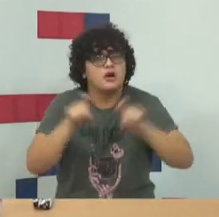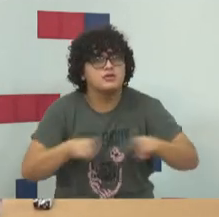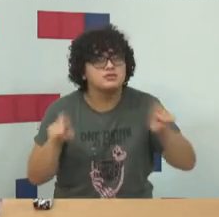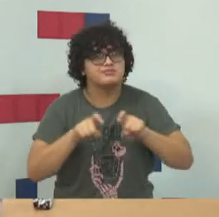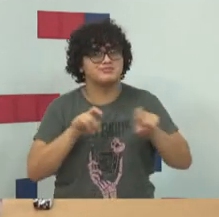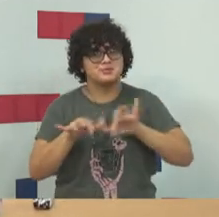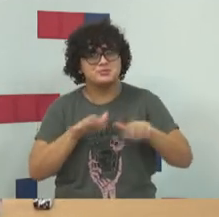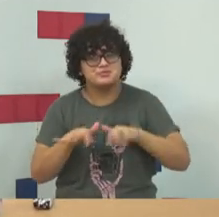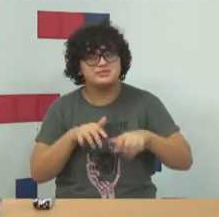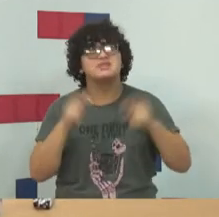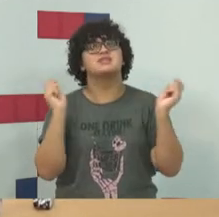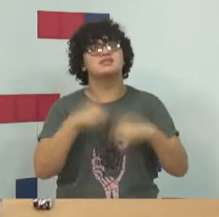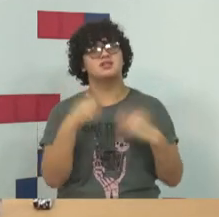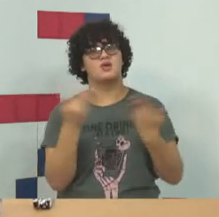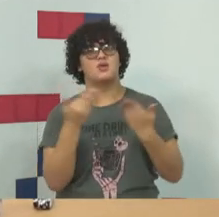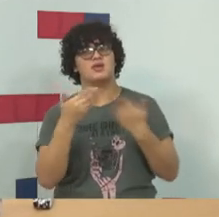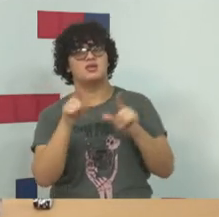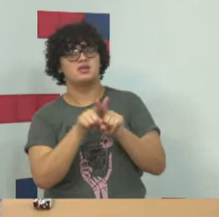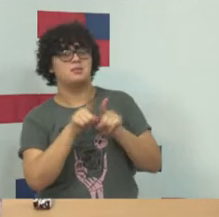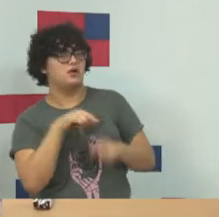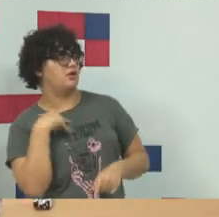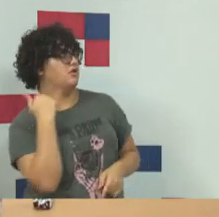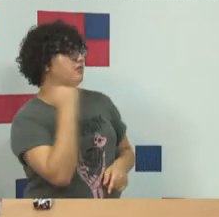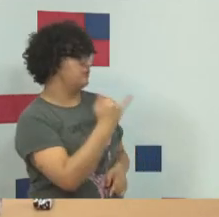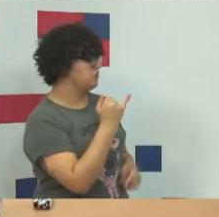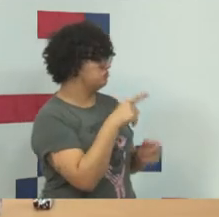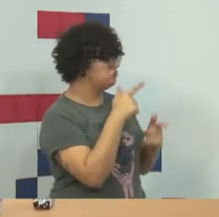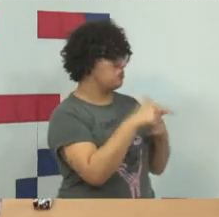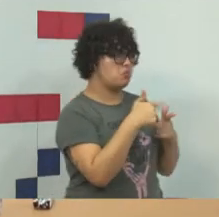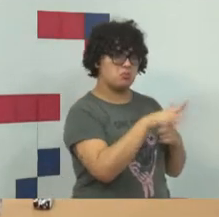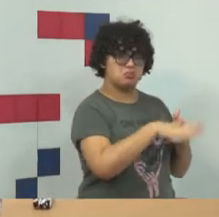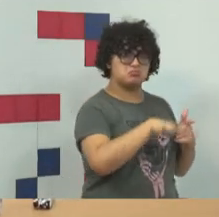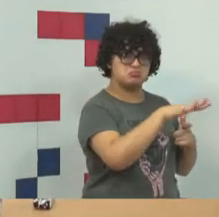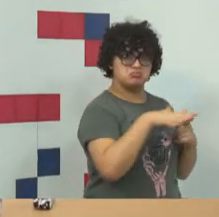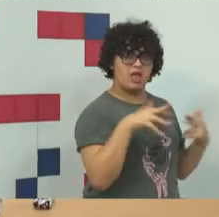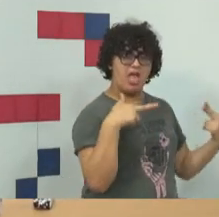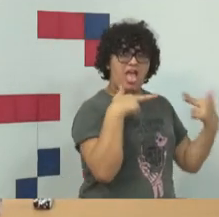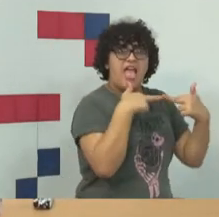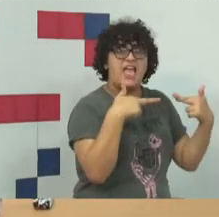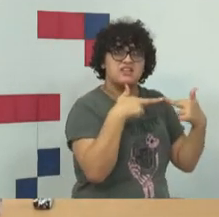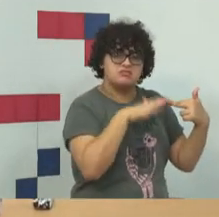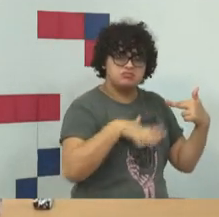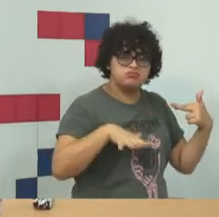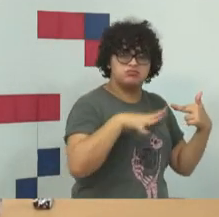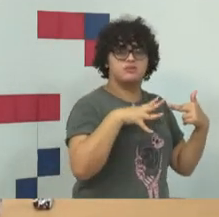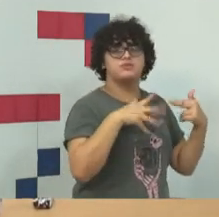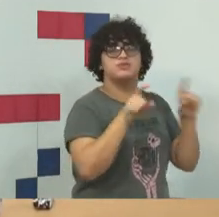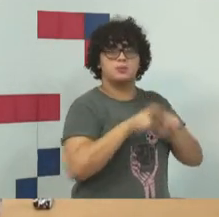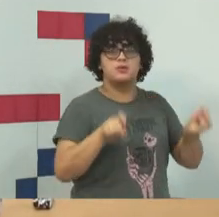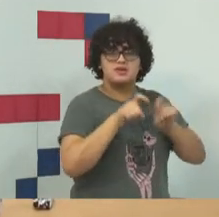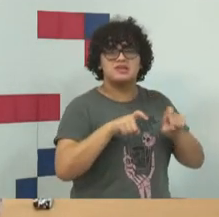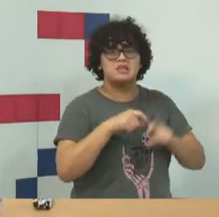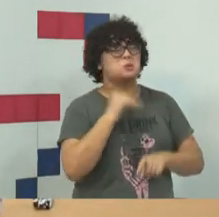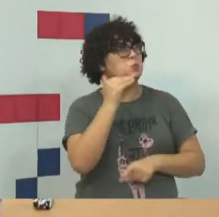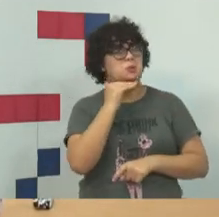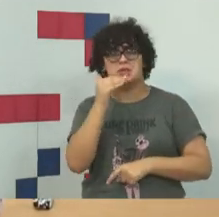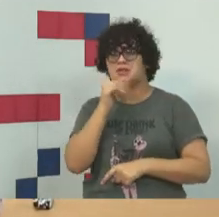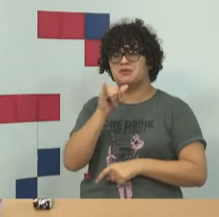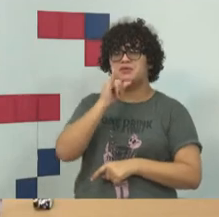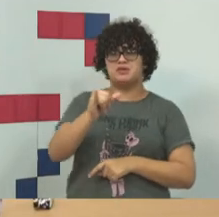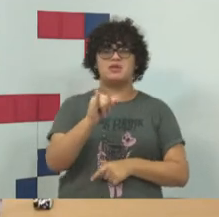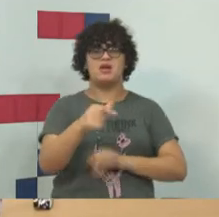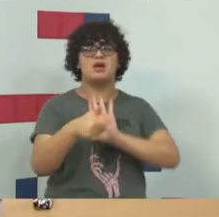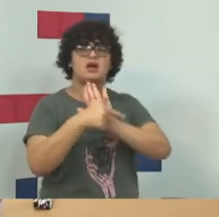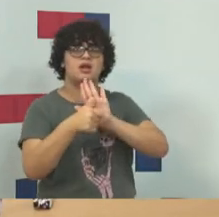então eu posso dizer que há contravenções penais e informáticas. Então eu não posso dizer crimes digitais e nem crimes informáticos,